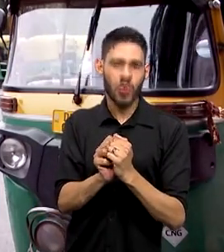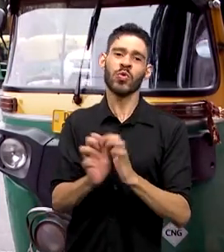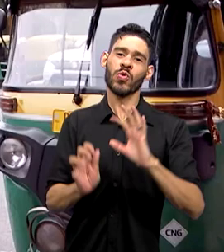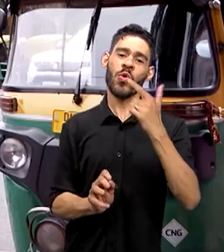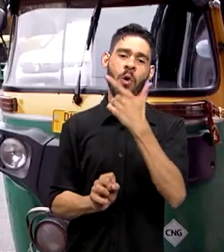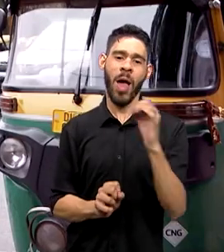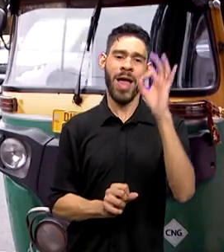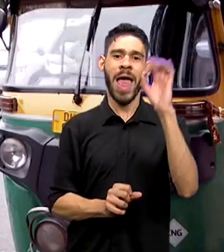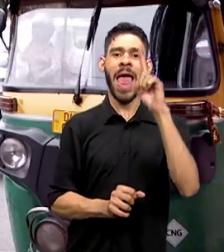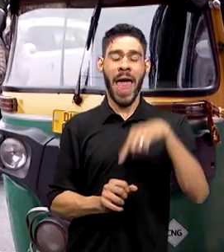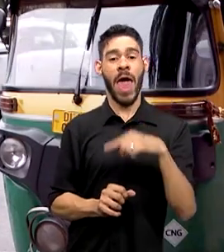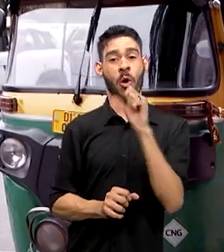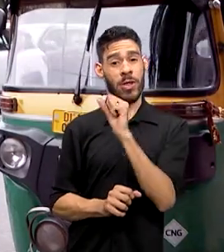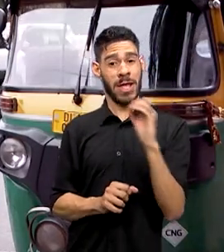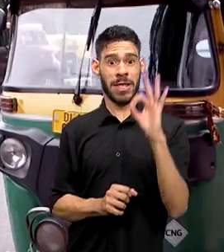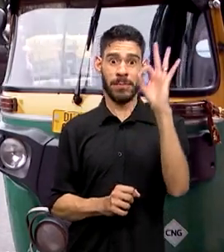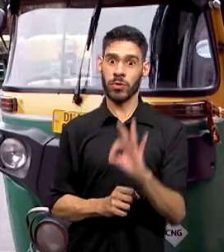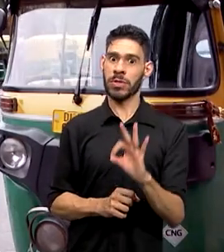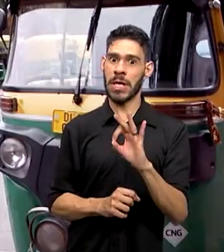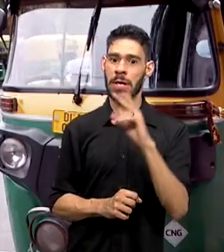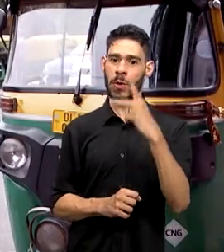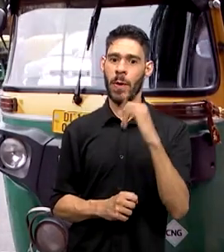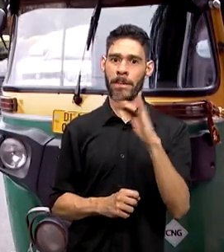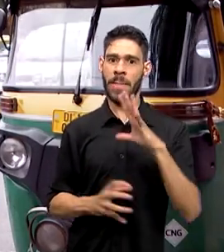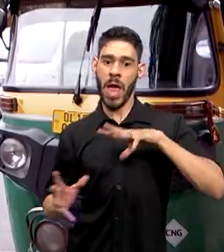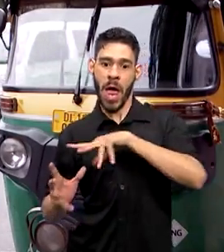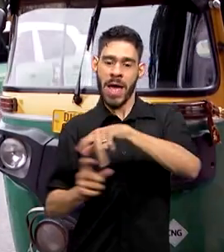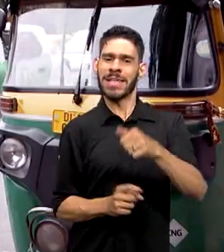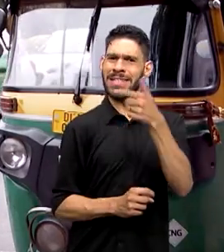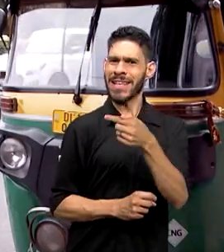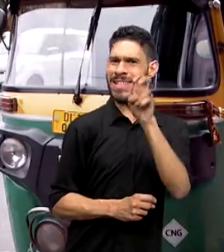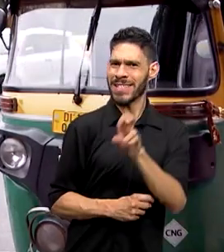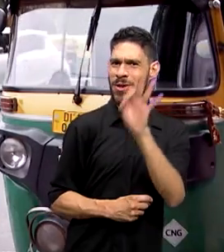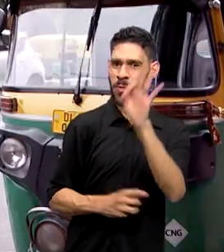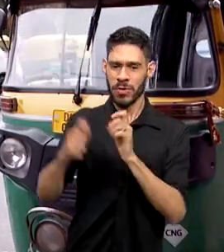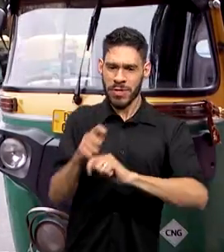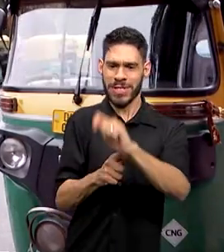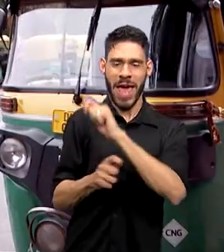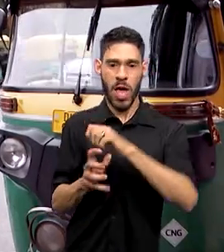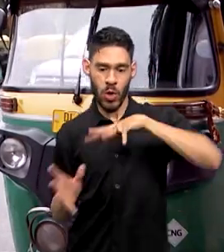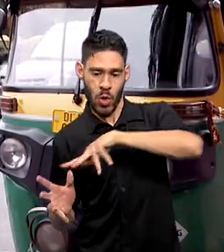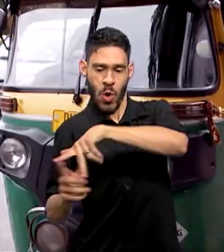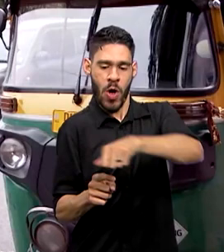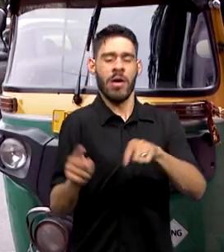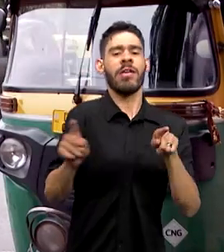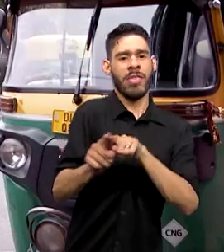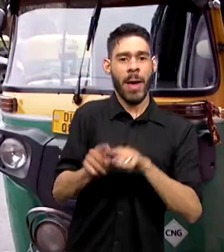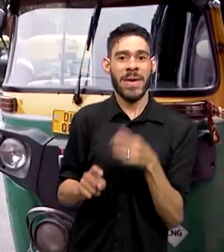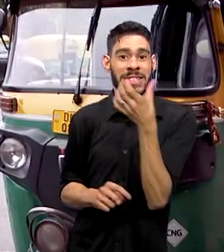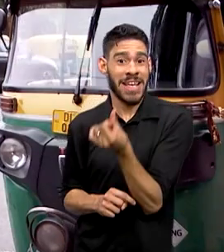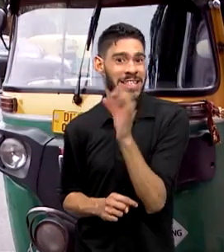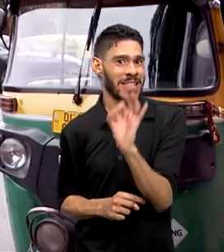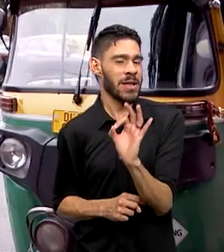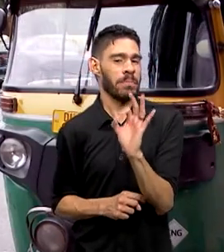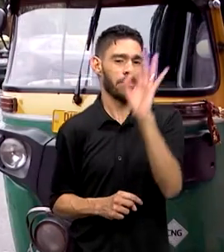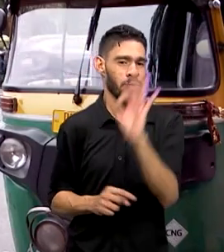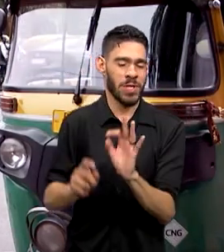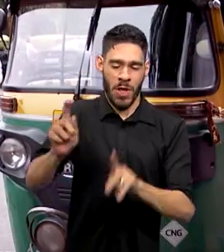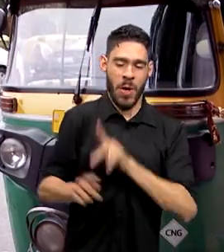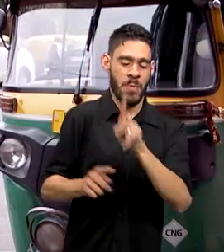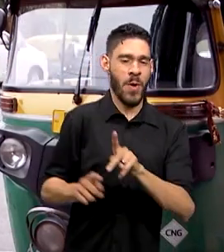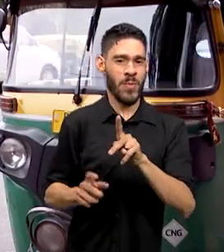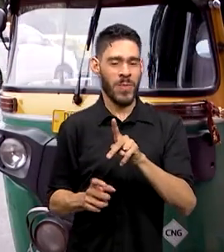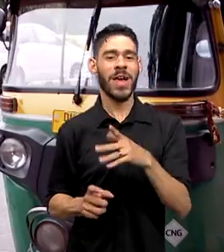mais de 80% do PIB mundial, 75% do comércio global e 60% da população do